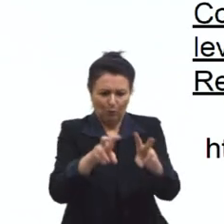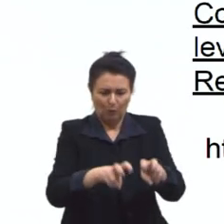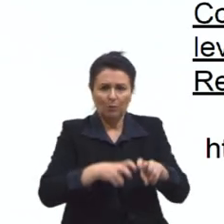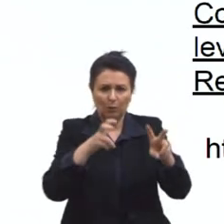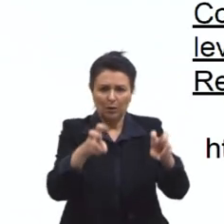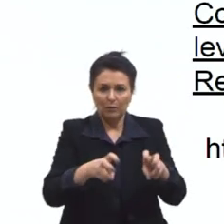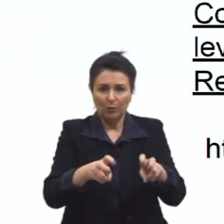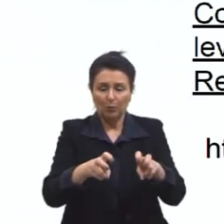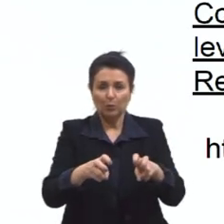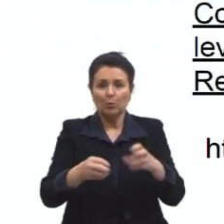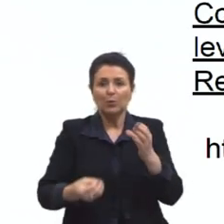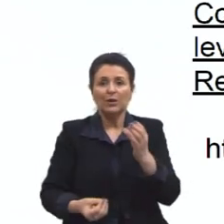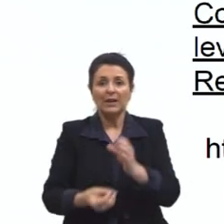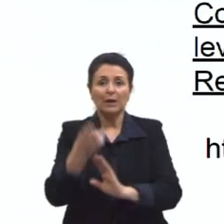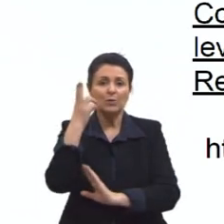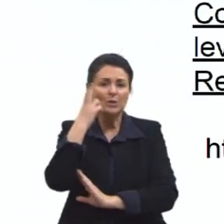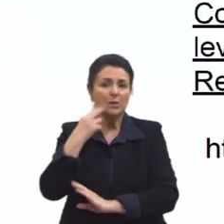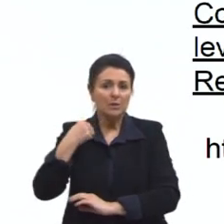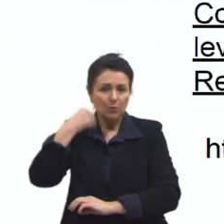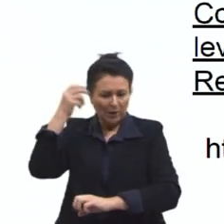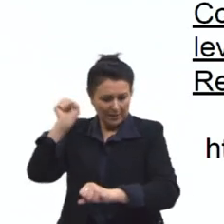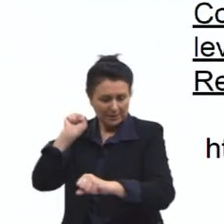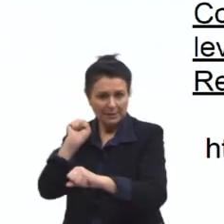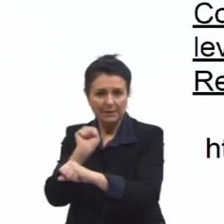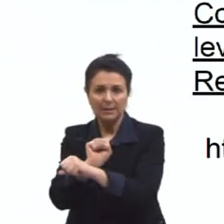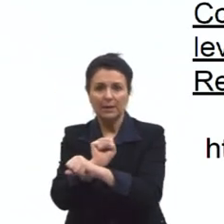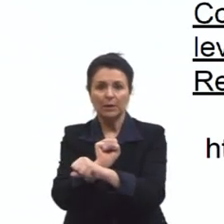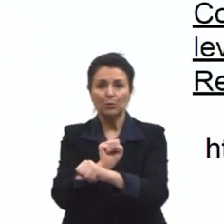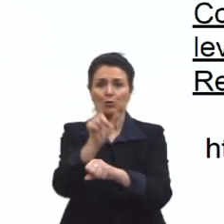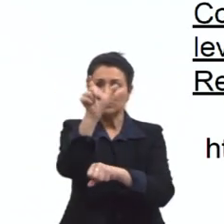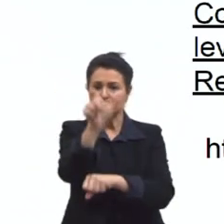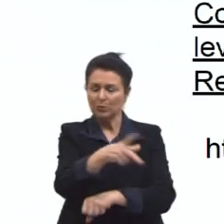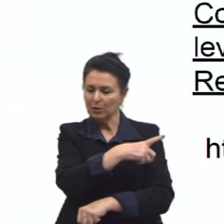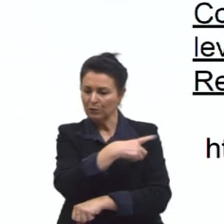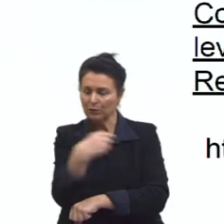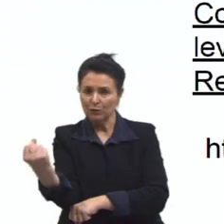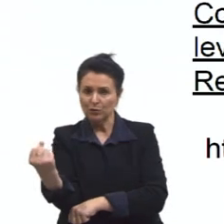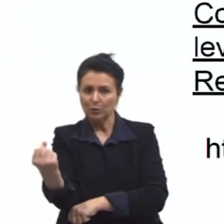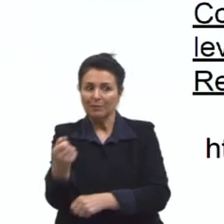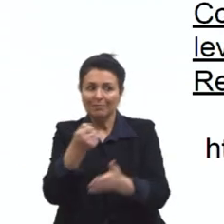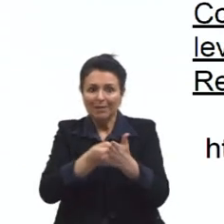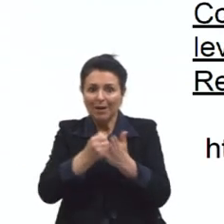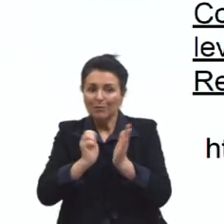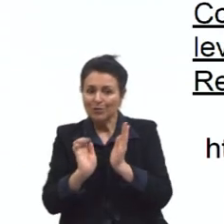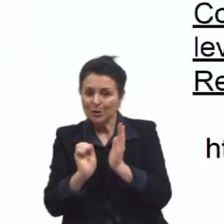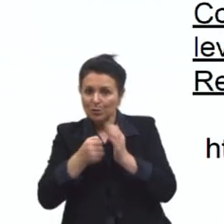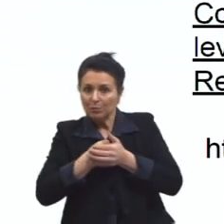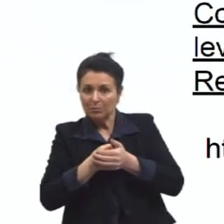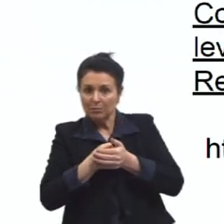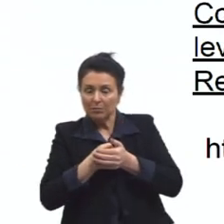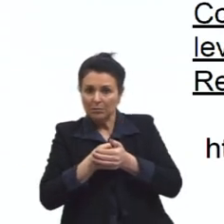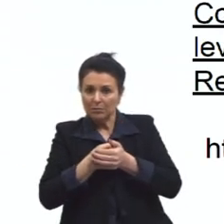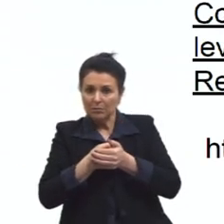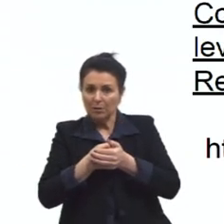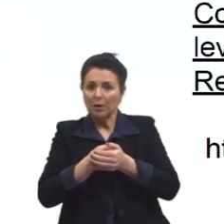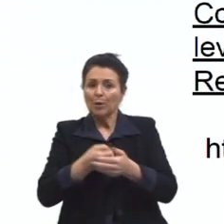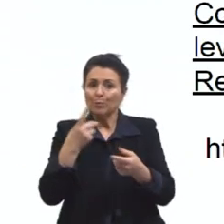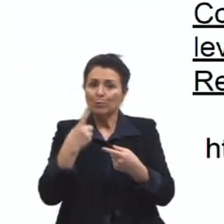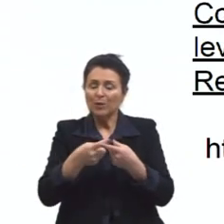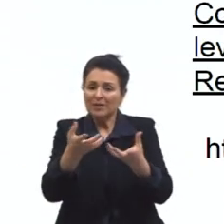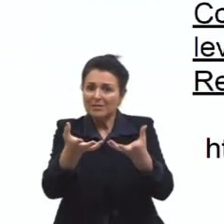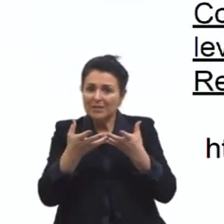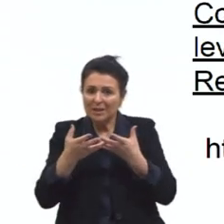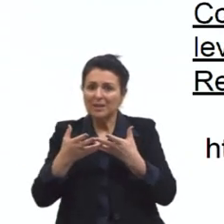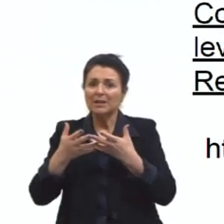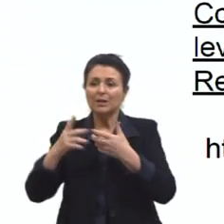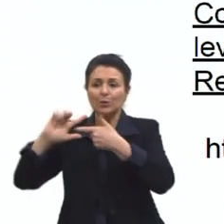quilombos, que eram essas comunidades de pessoas que fugiam e tentavam se esconder. a manutenção das suas tradições, os